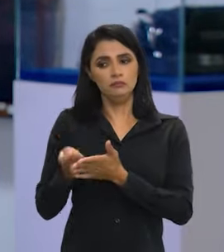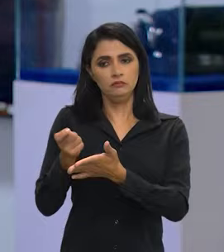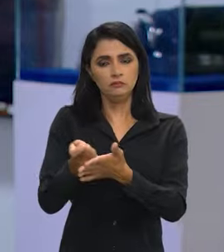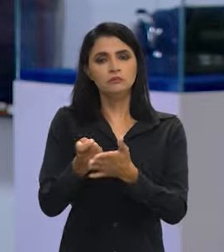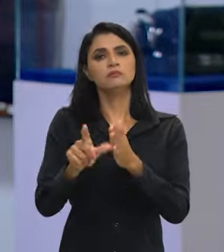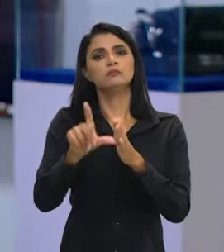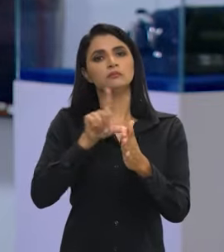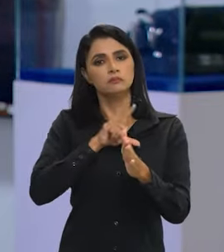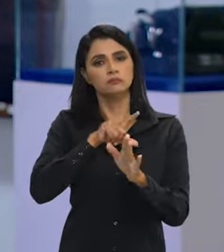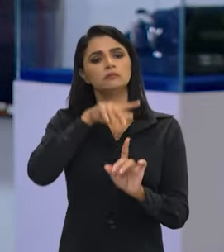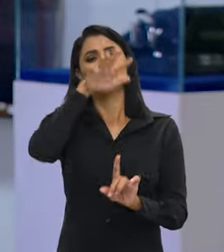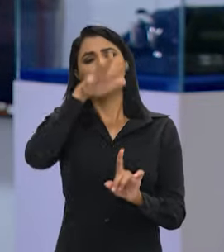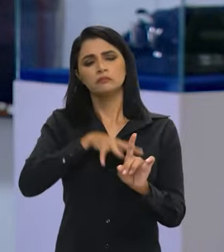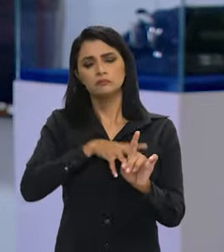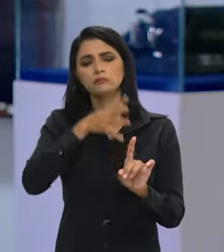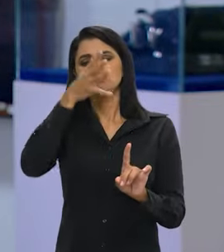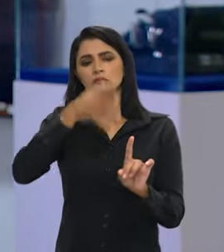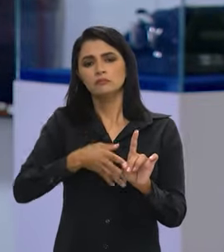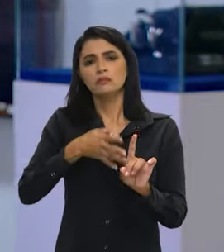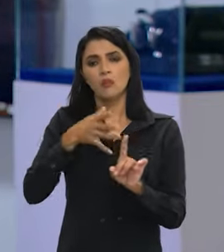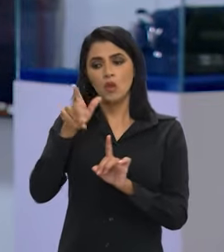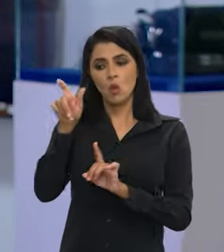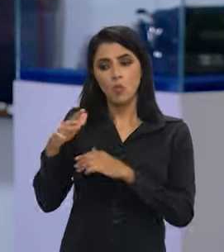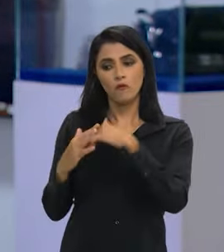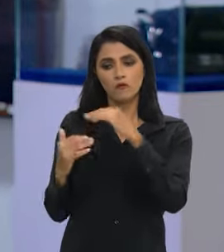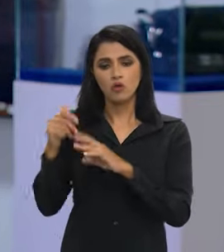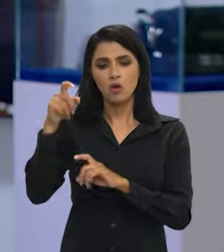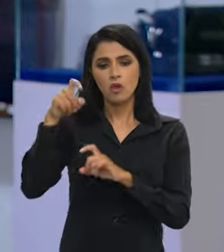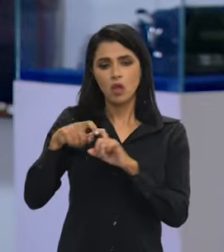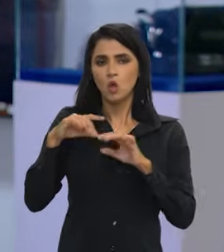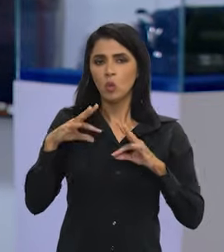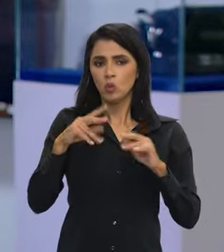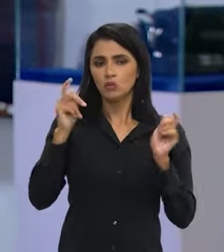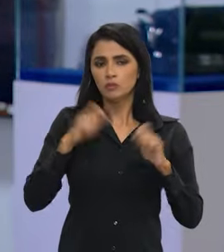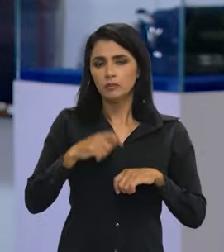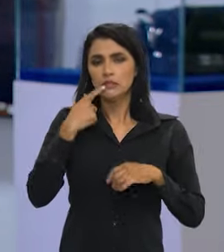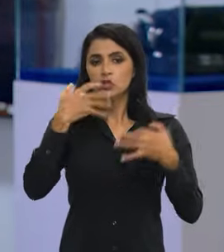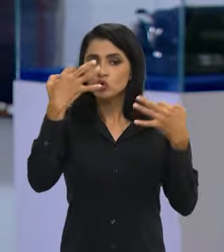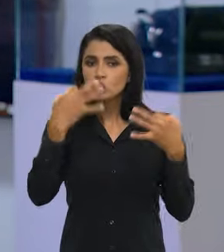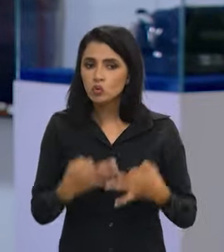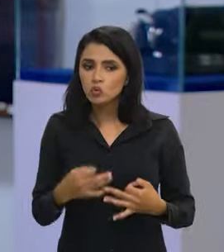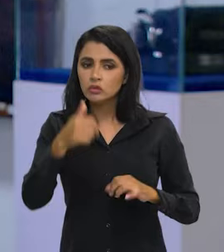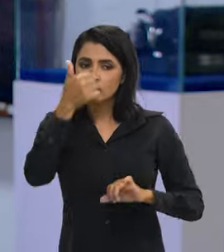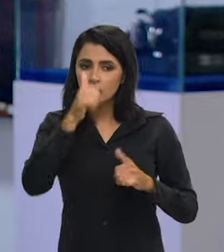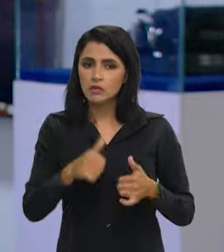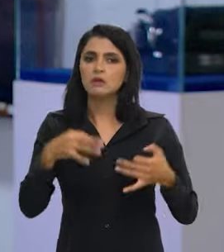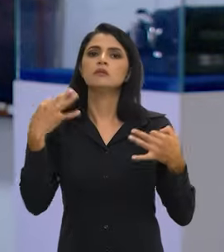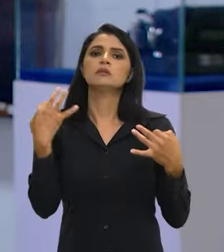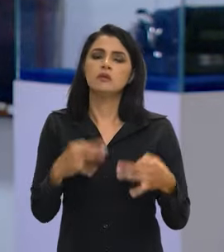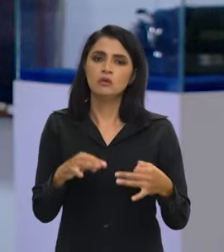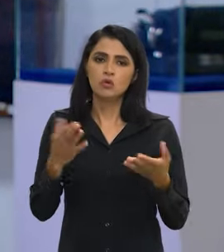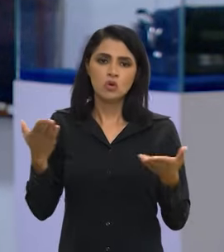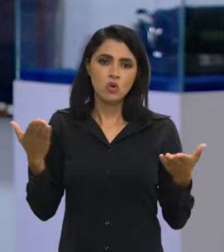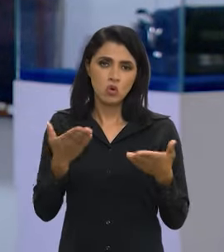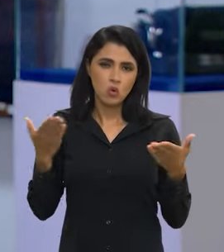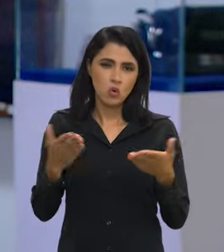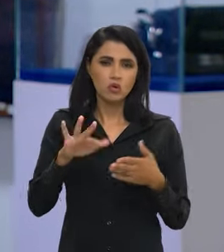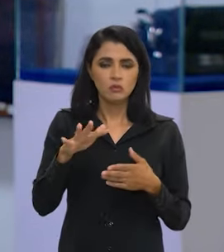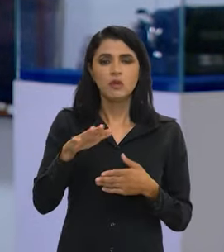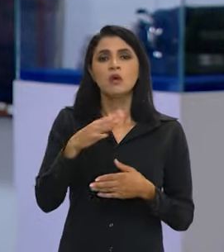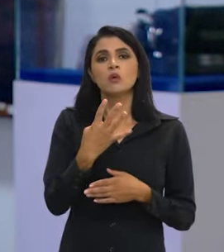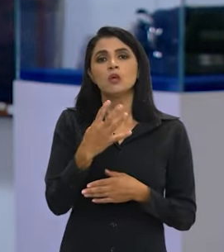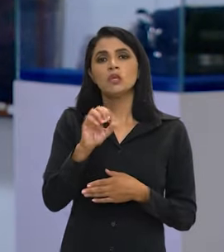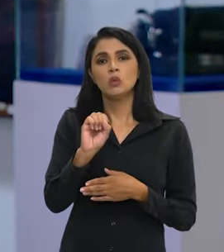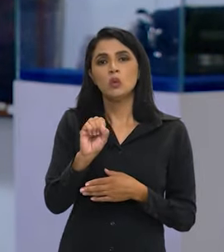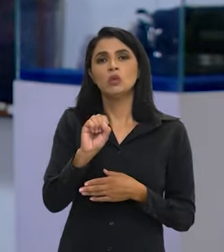ele tem que ser feito uma perícia, e uma perícia onde o perito tem todas as condições, para a gente ser justo com a pessoa. O ateste médio hoje está